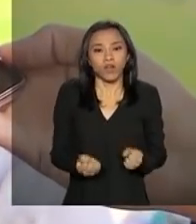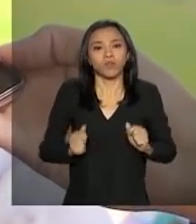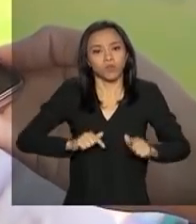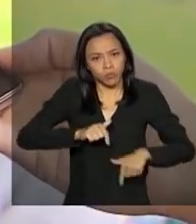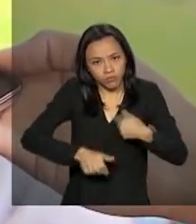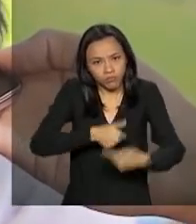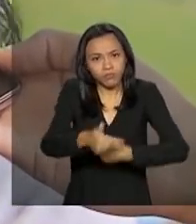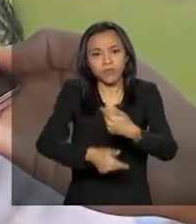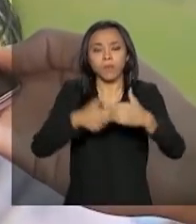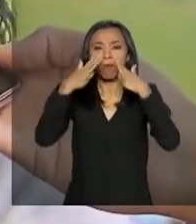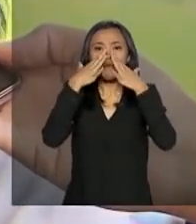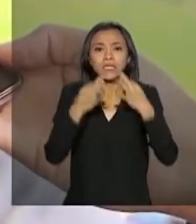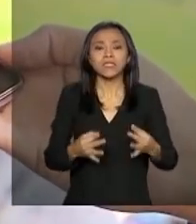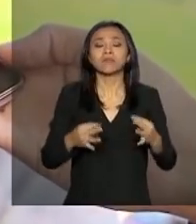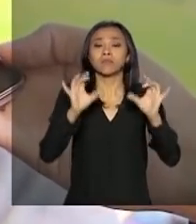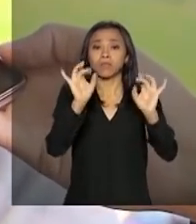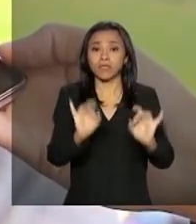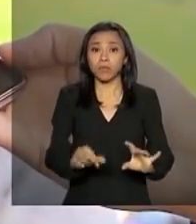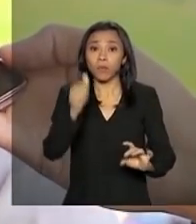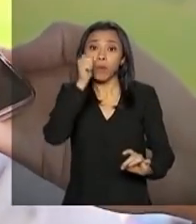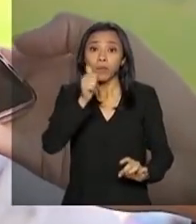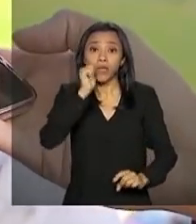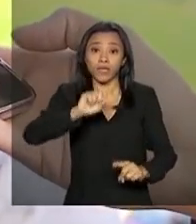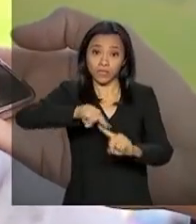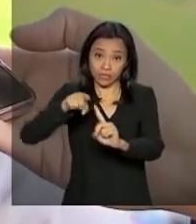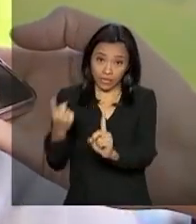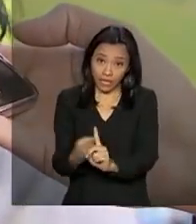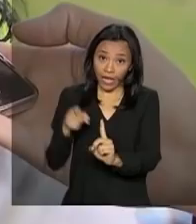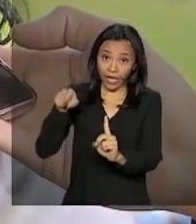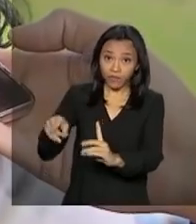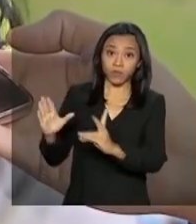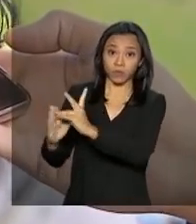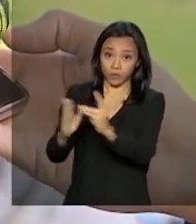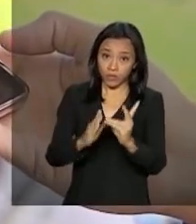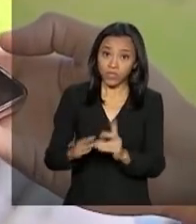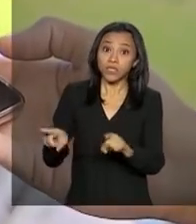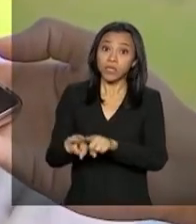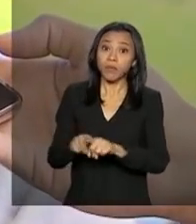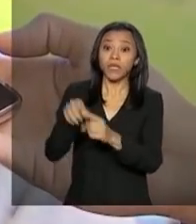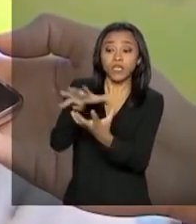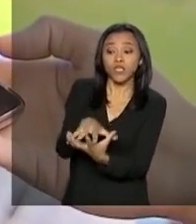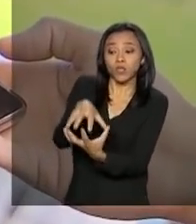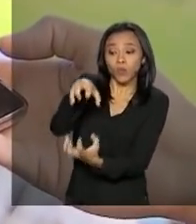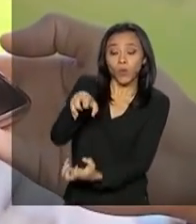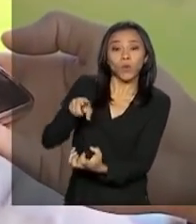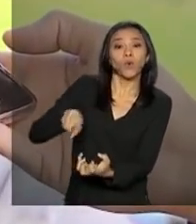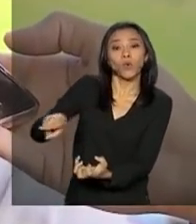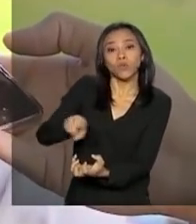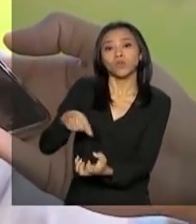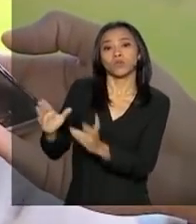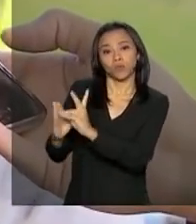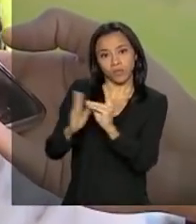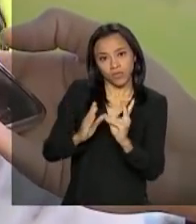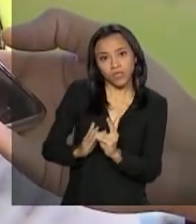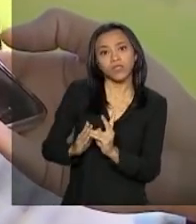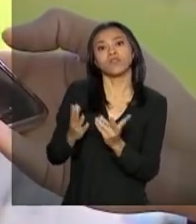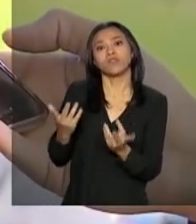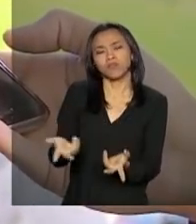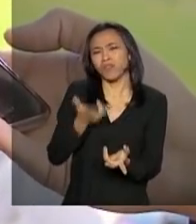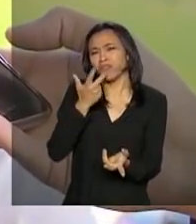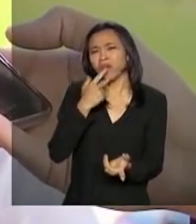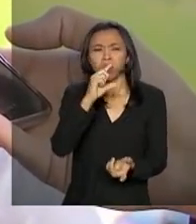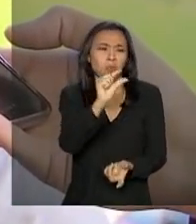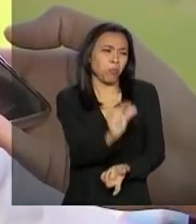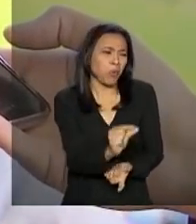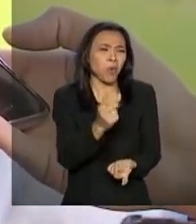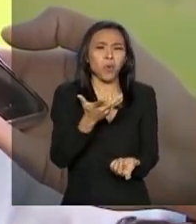Uma atenção especial à mulher grávida na aldeia. Nós vamos dar atenção ao idoso indígena. Para-se tão pouco do idoso indígena,